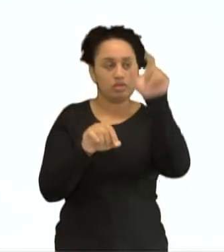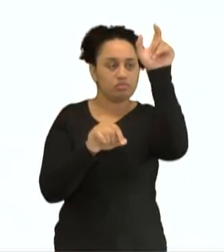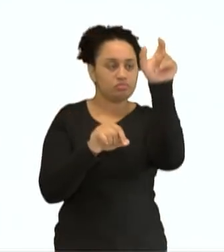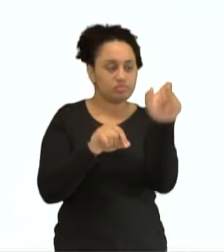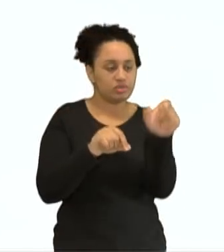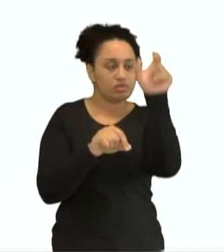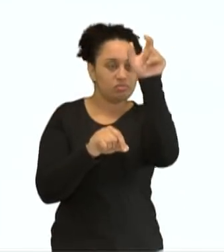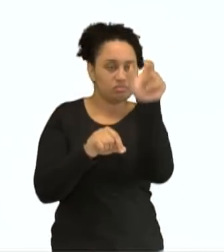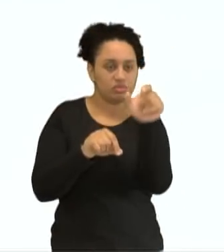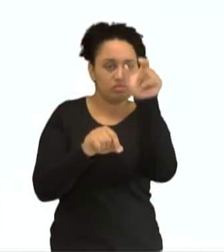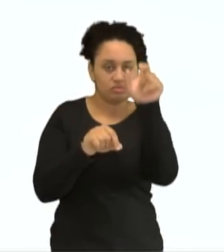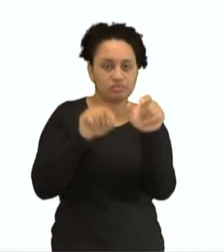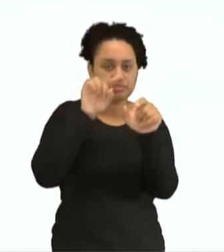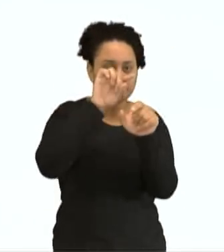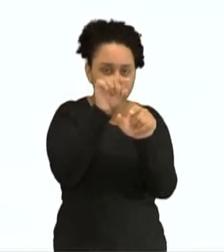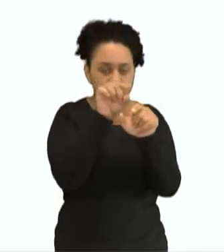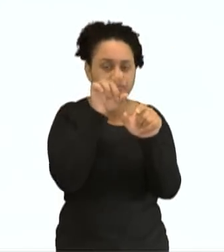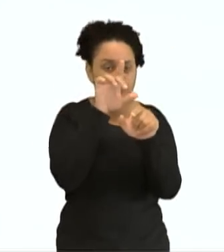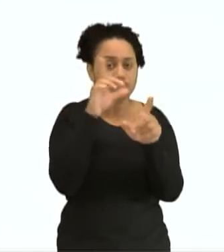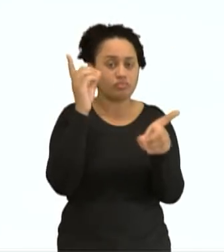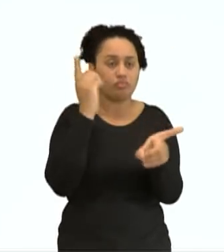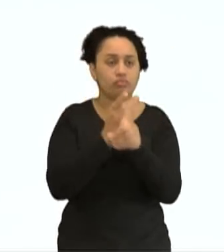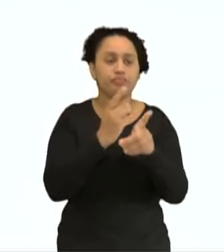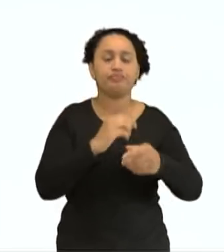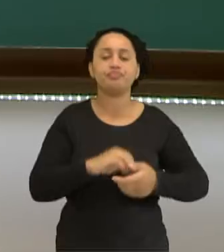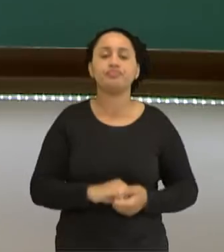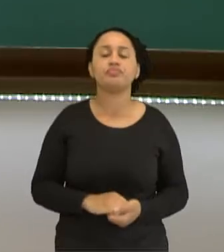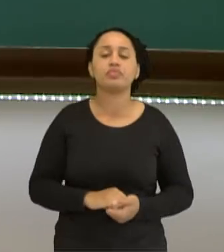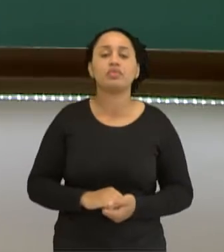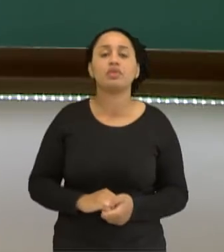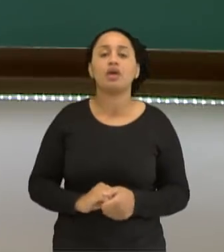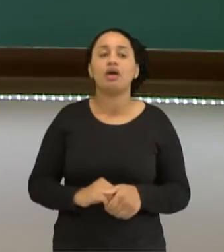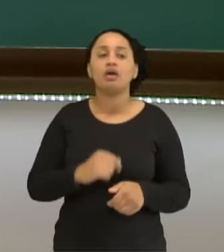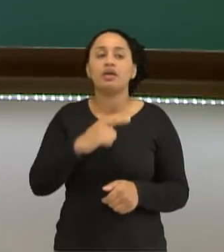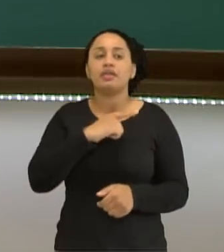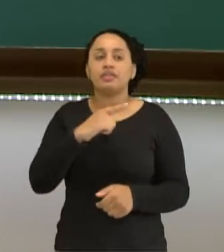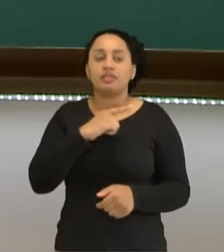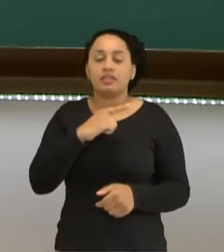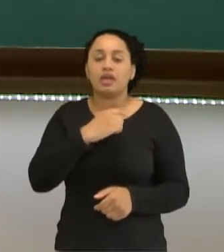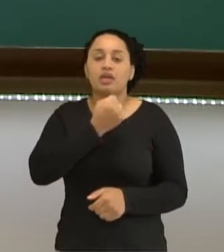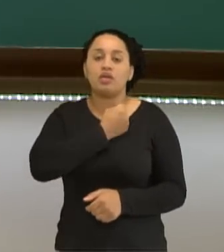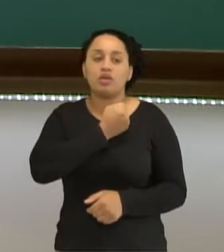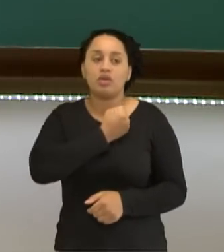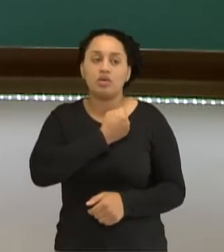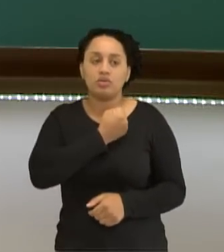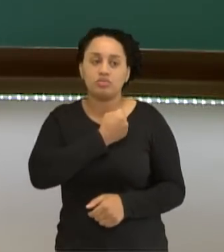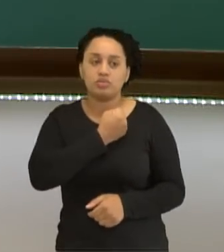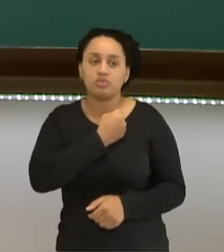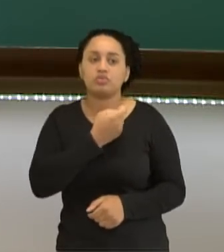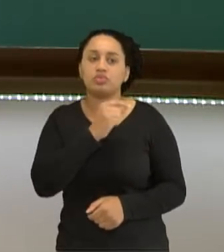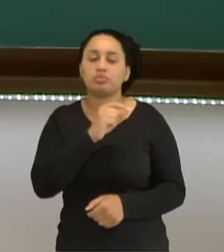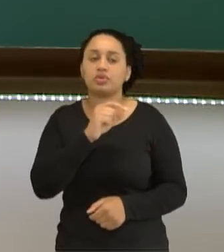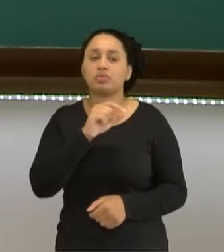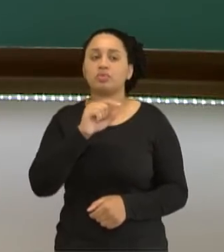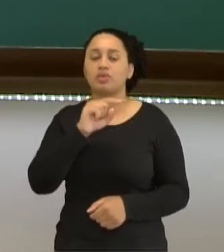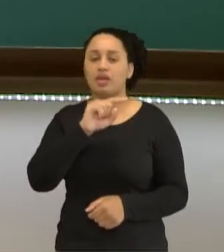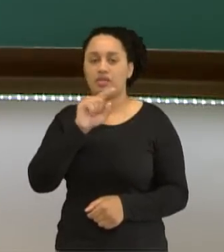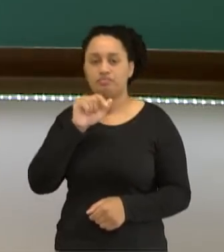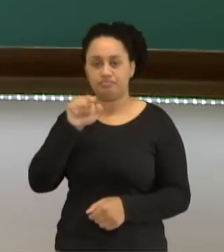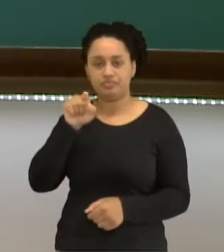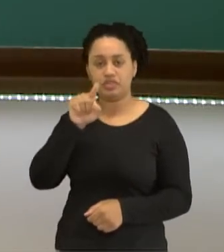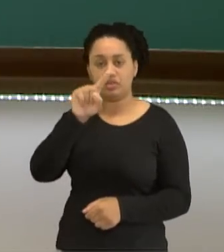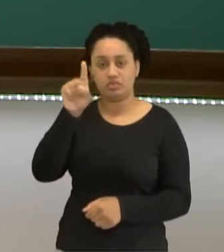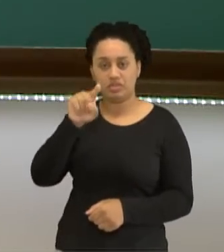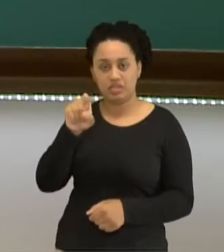o terceiro elemento químico. Esse elemento sódio, ele tem número atômico igual a 11. Isso quer dizer o seguinte, que ele